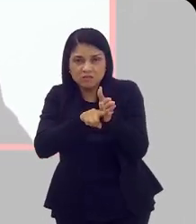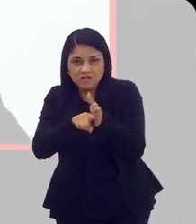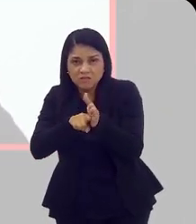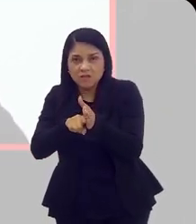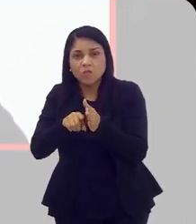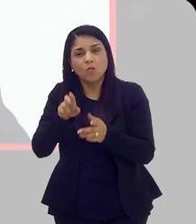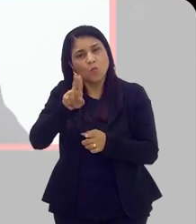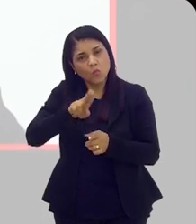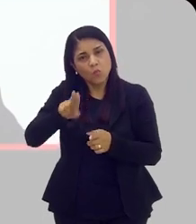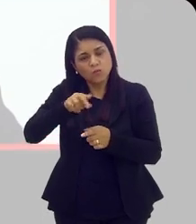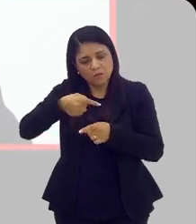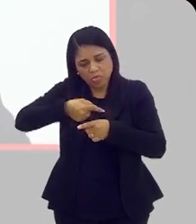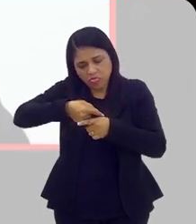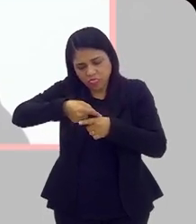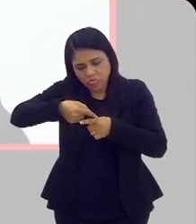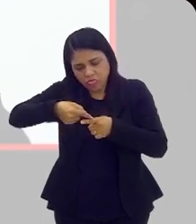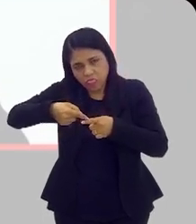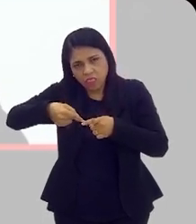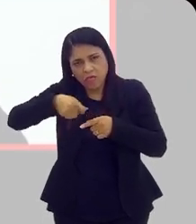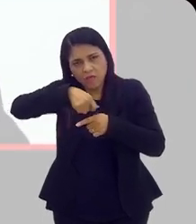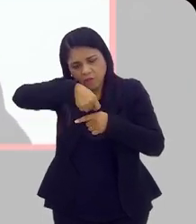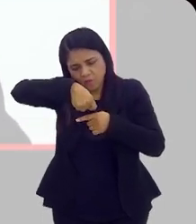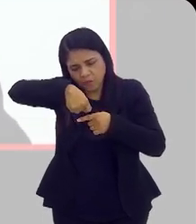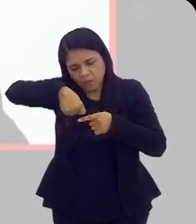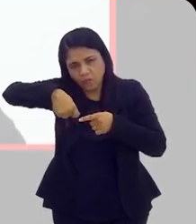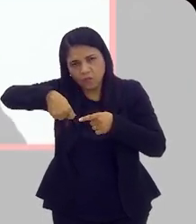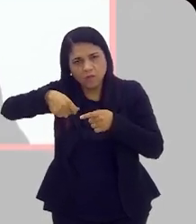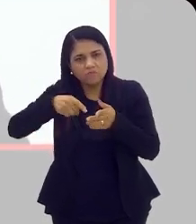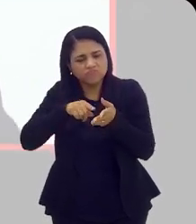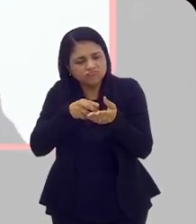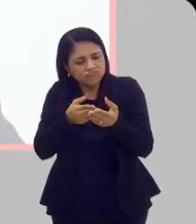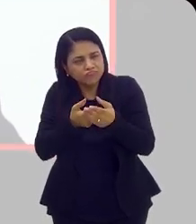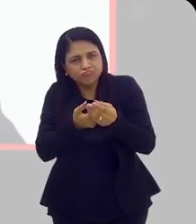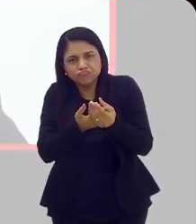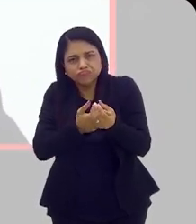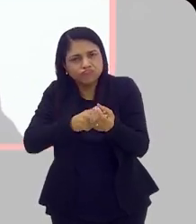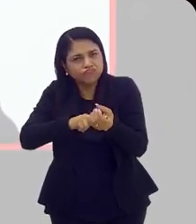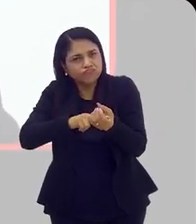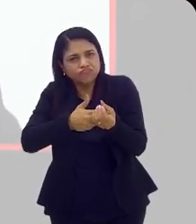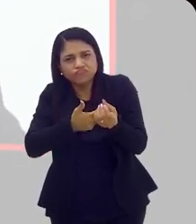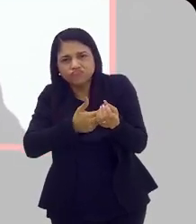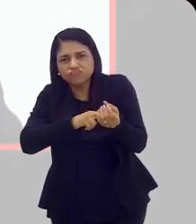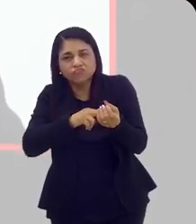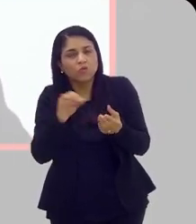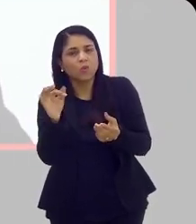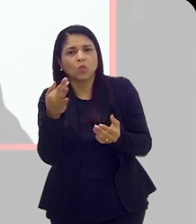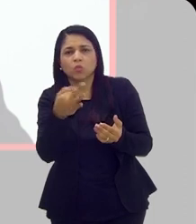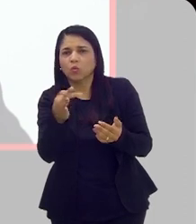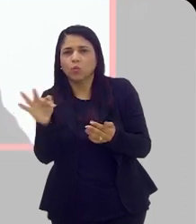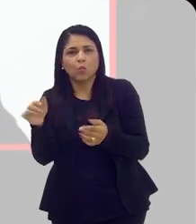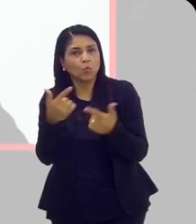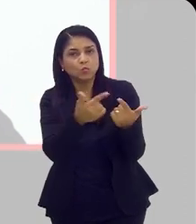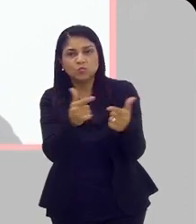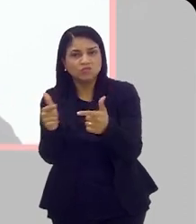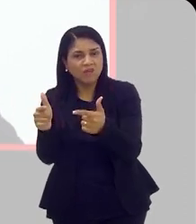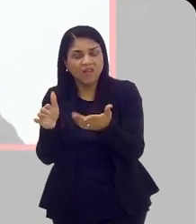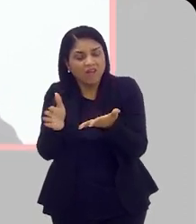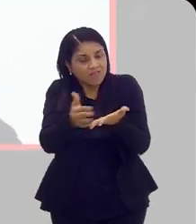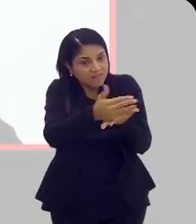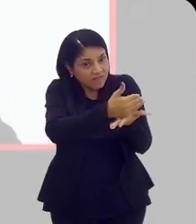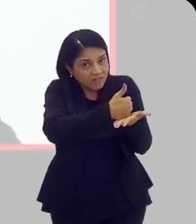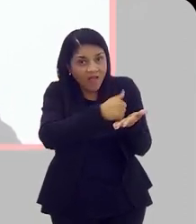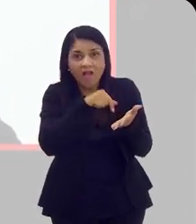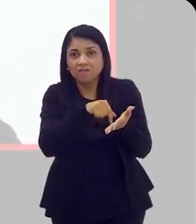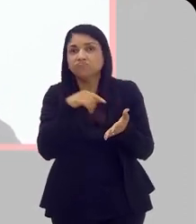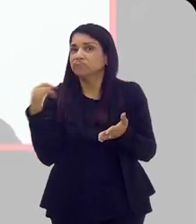tá? A gente usa um lubrificante anestésico ali, o homem nem sente dor, não tem nenhum tipo de dor. Então, é muito tranquilo, e isso são dados